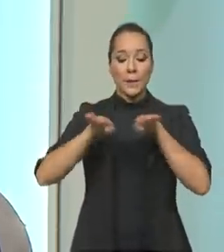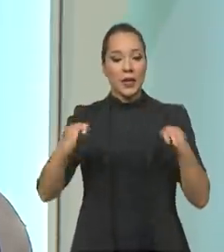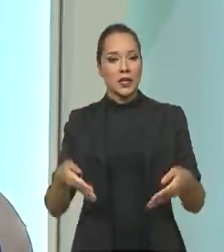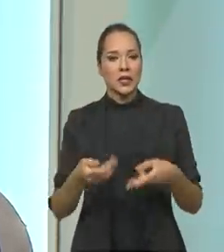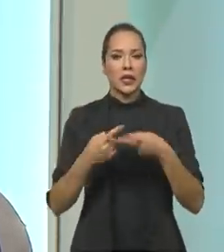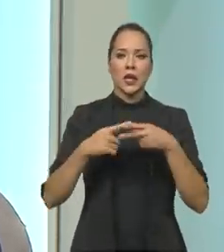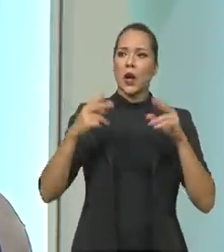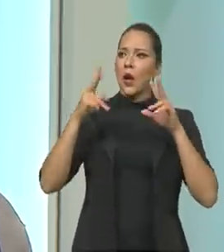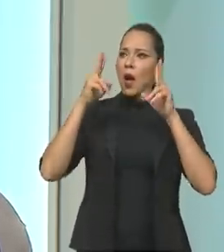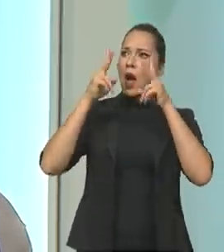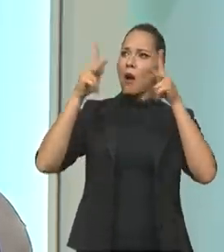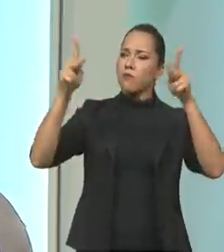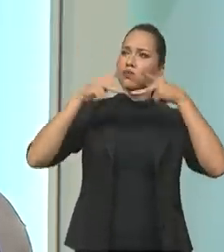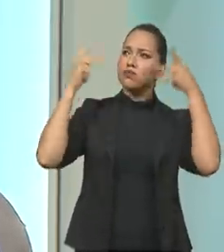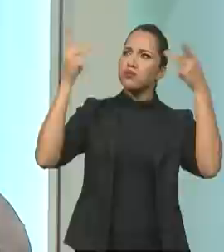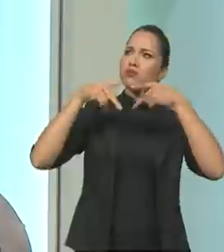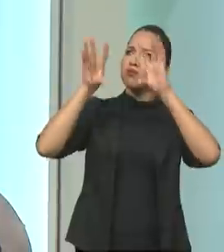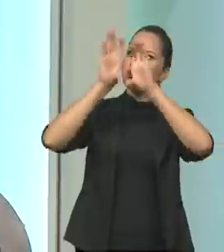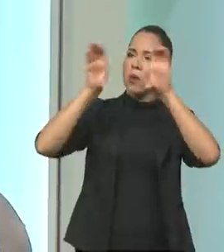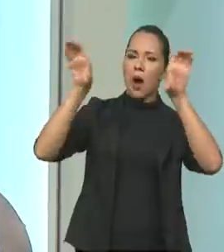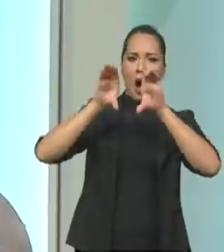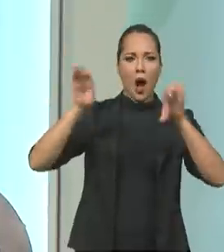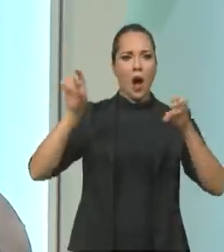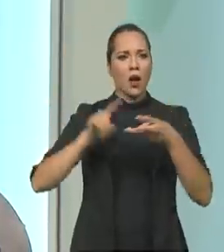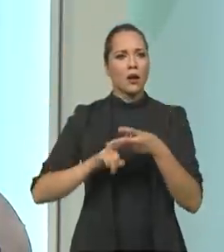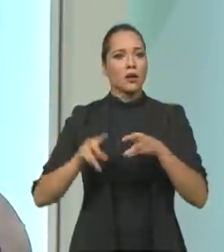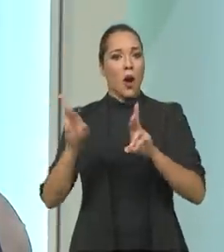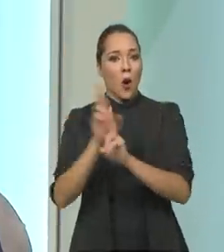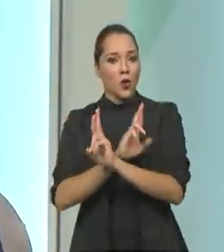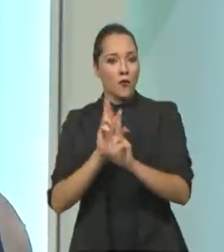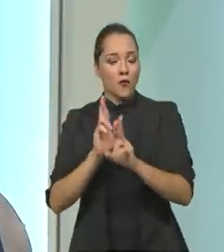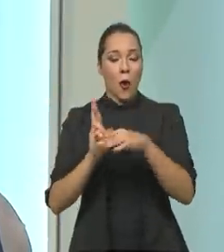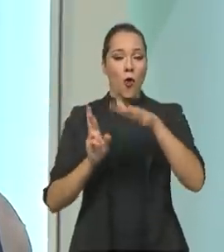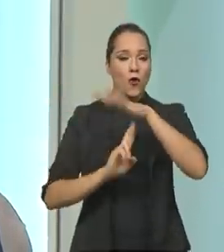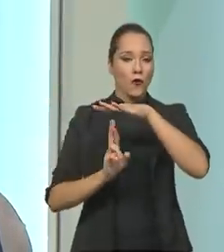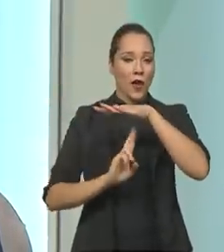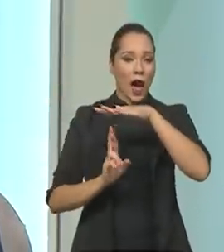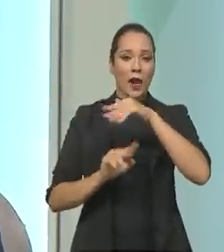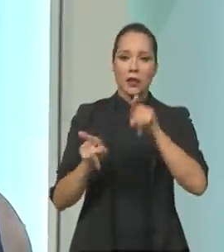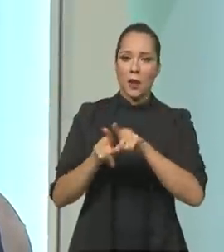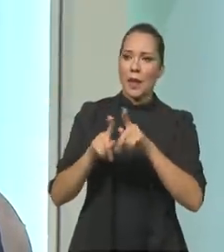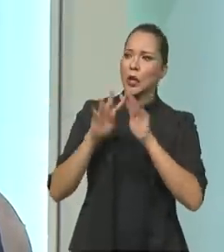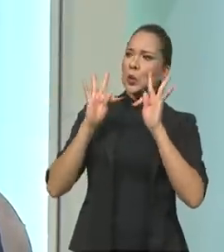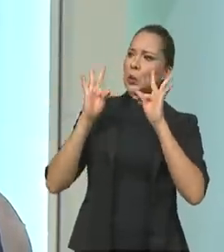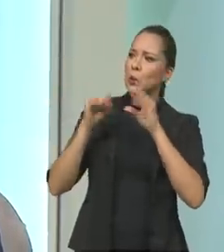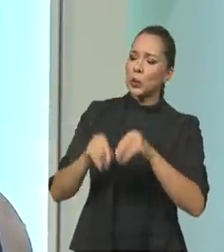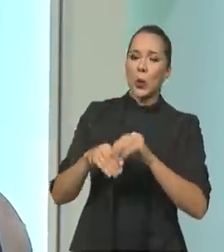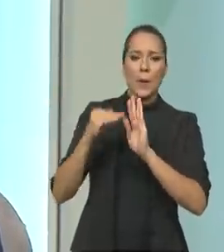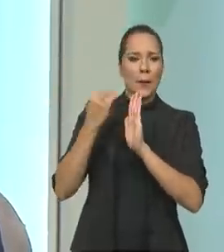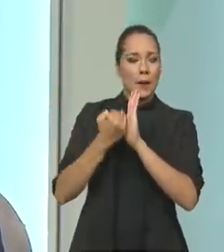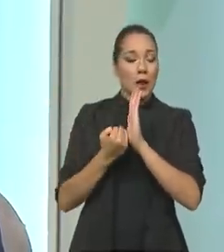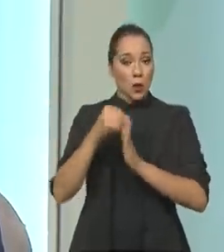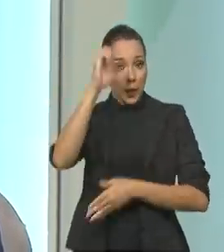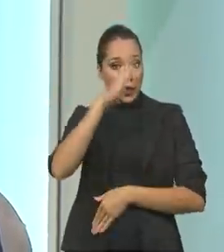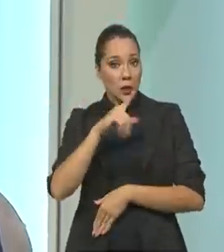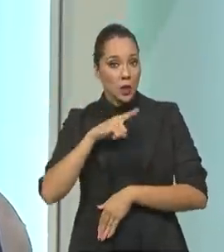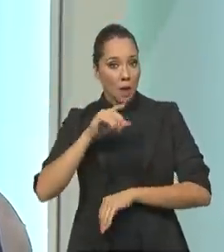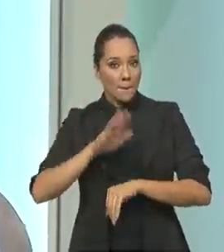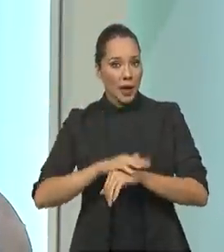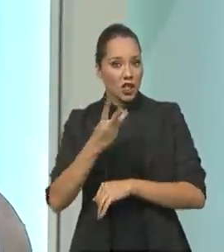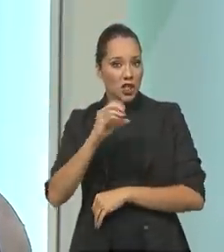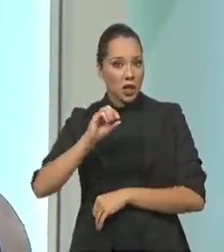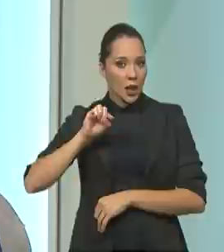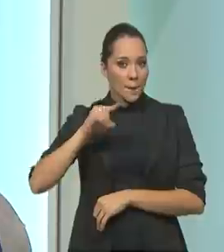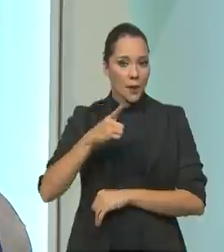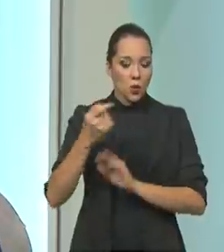os ductos de ar-condicionado, tudo no setor de transporte rodoviário também. Então, o Brasil emitiu já mais de 30 mil selos, selo